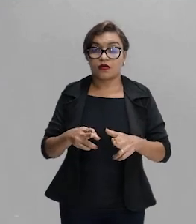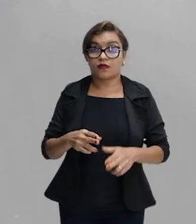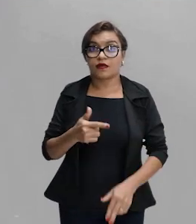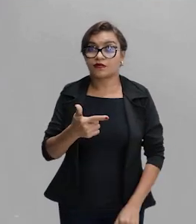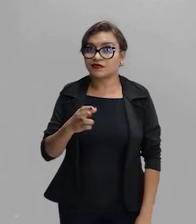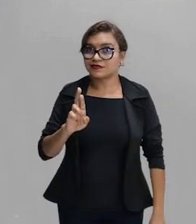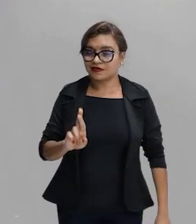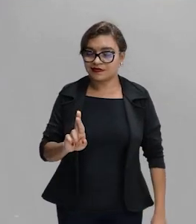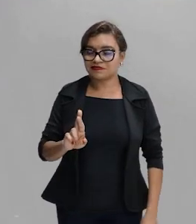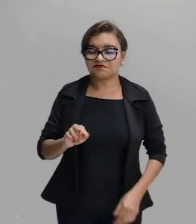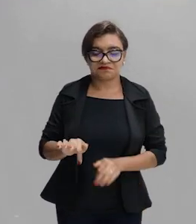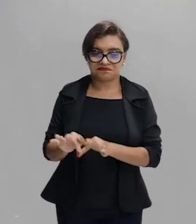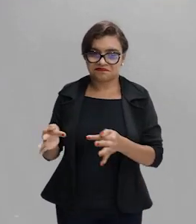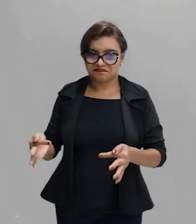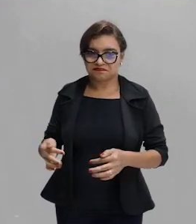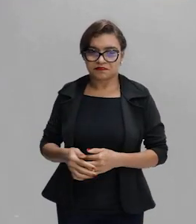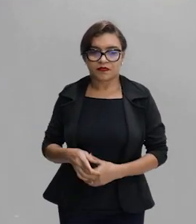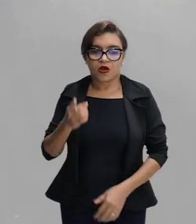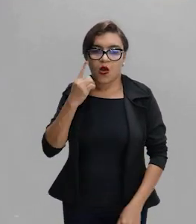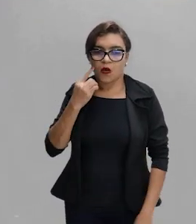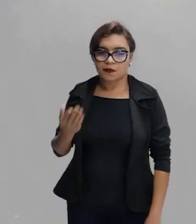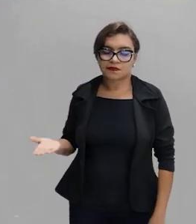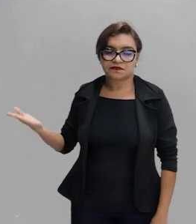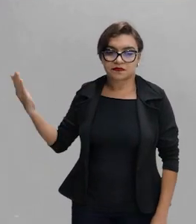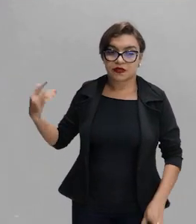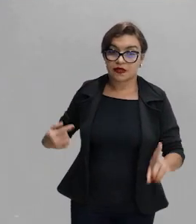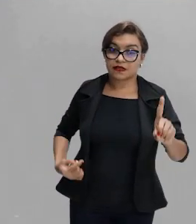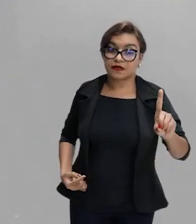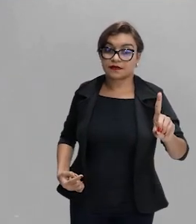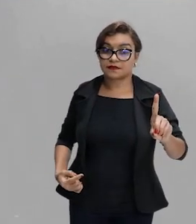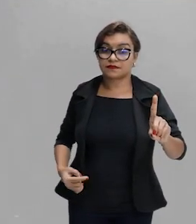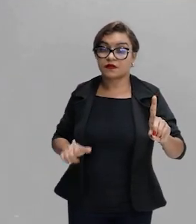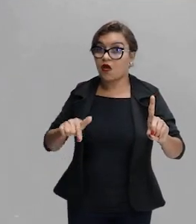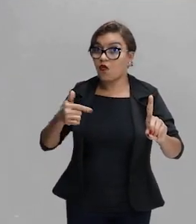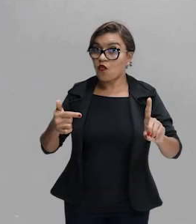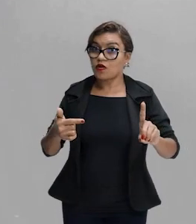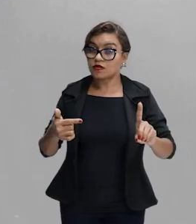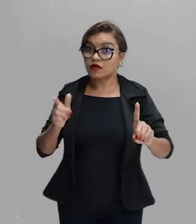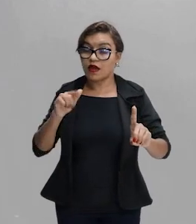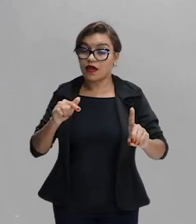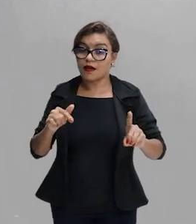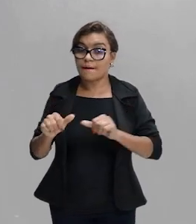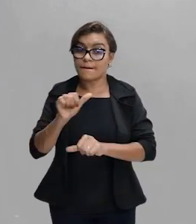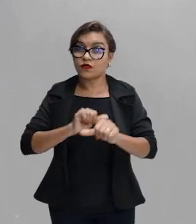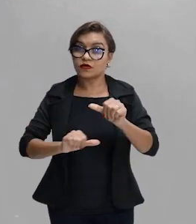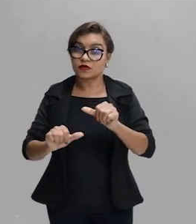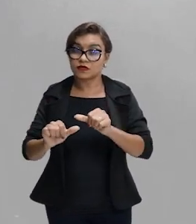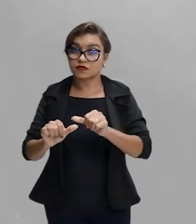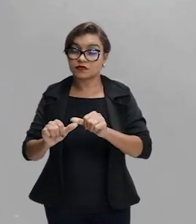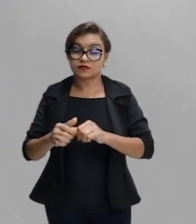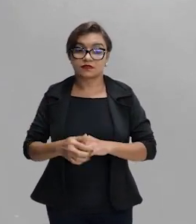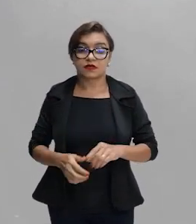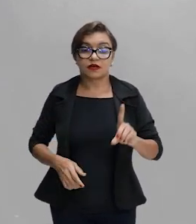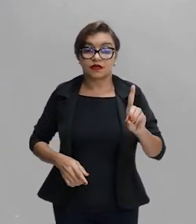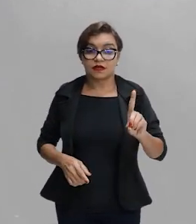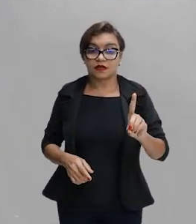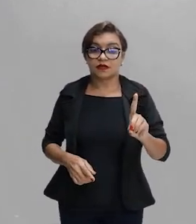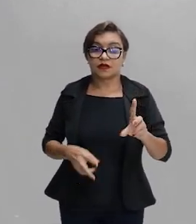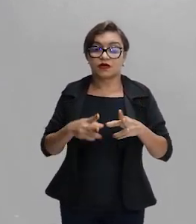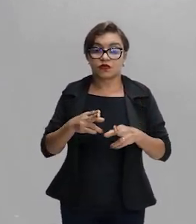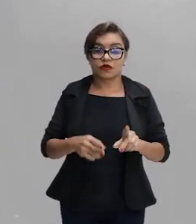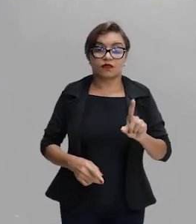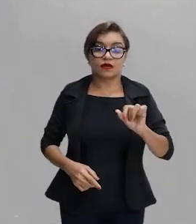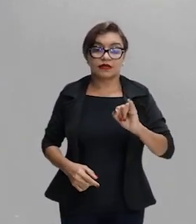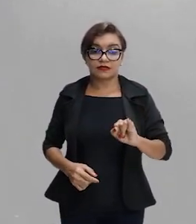Muito simples Quanto ao desvio né? Lembrando que i1 é igual a i2 que vai ser igual a i então, vai ser 2i